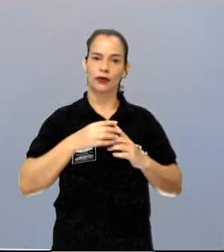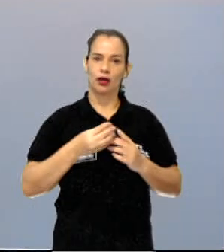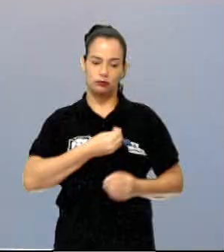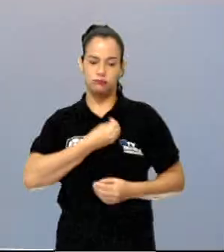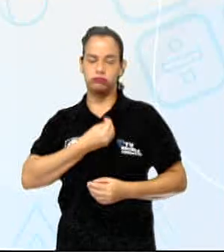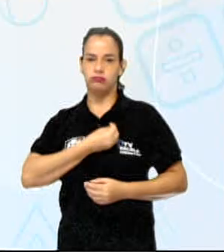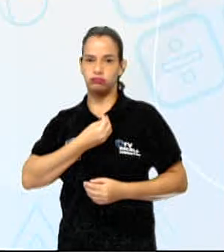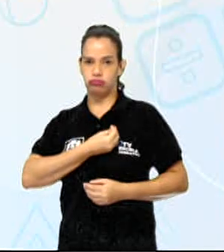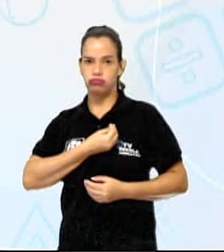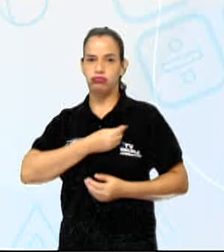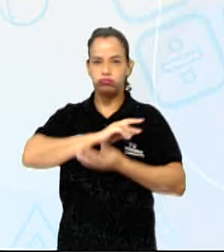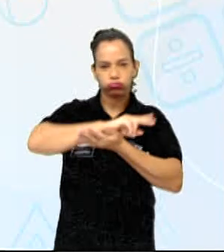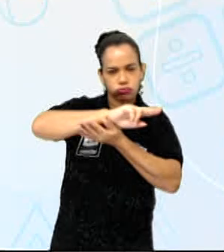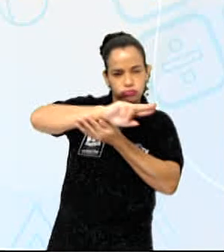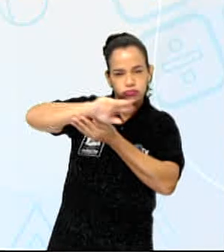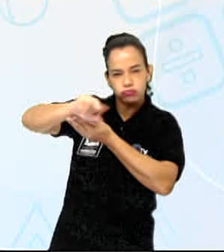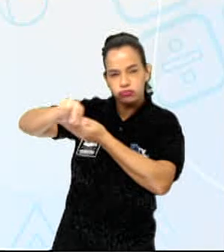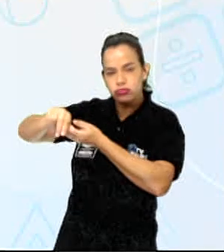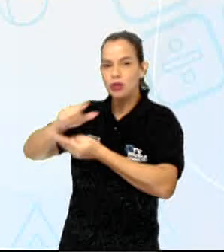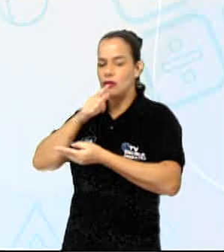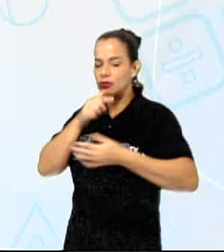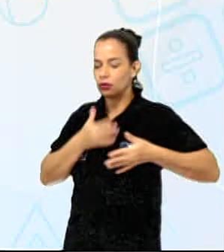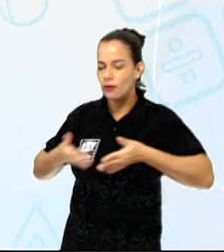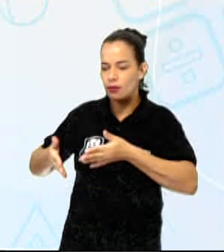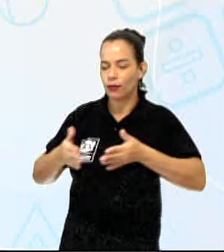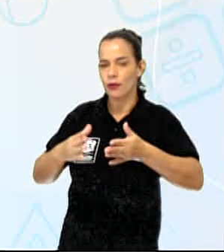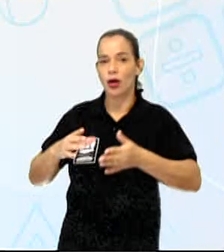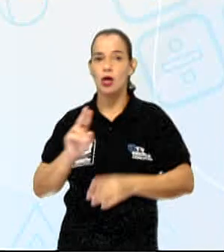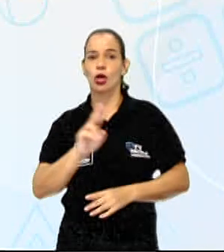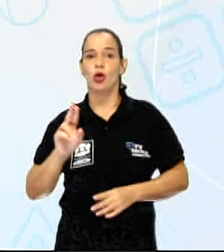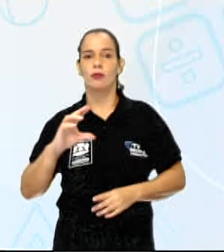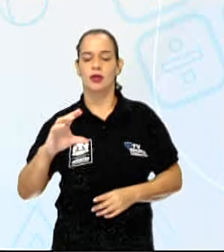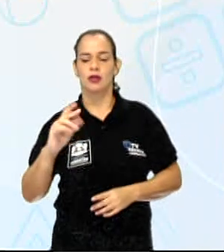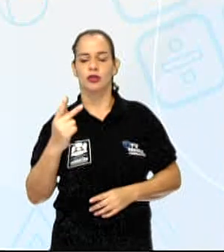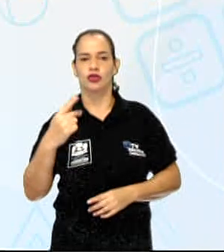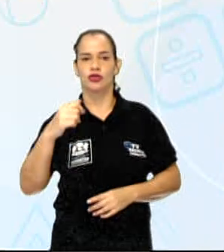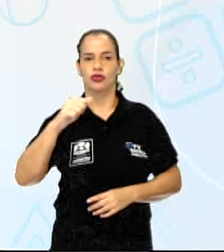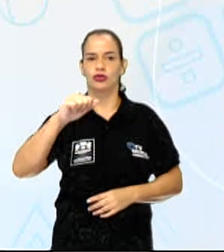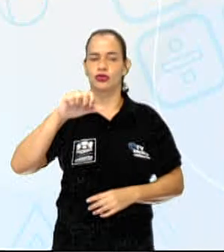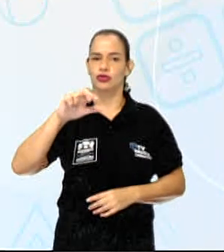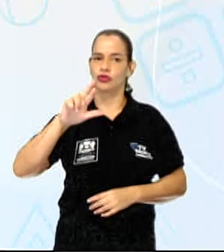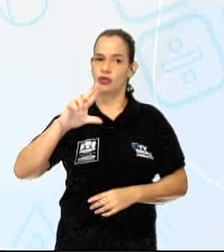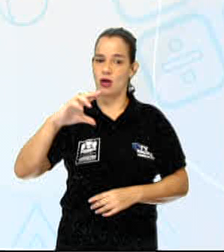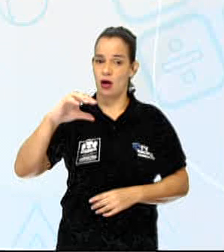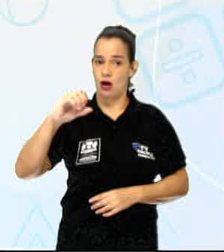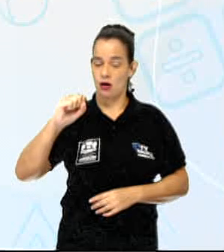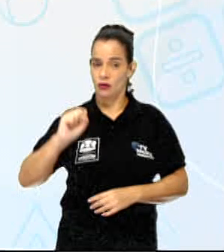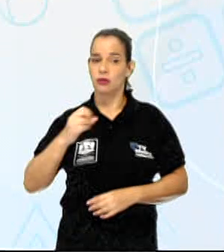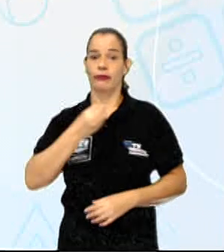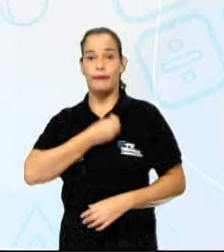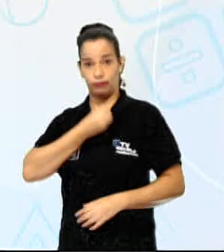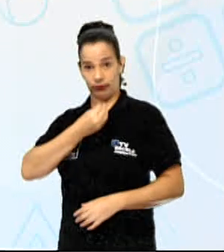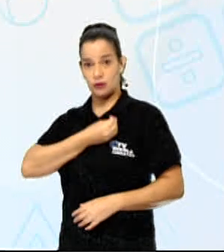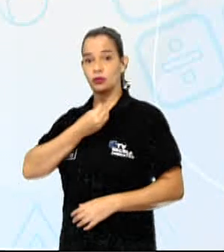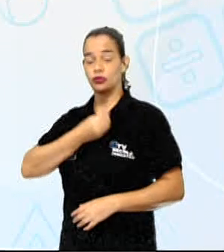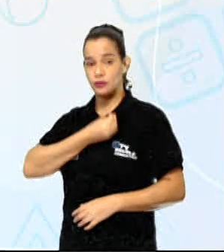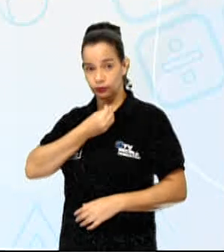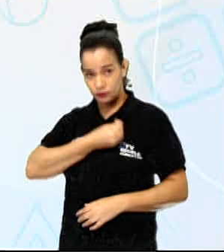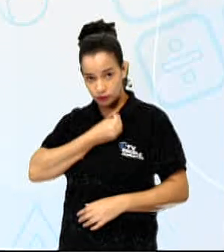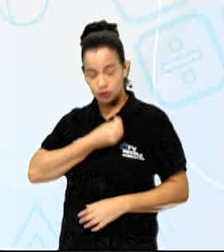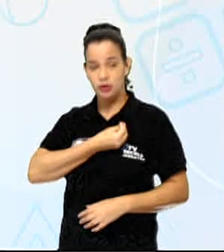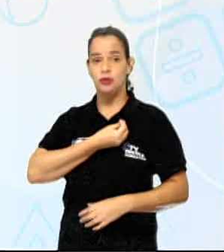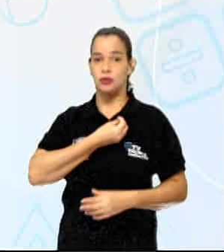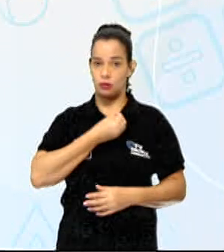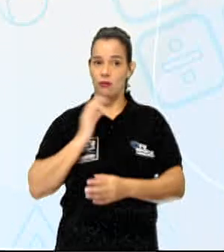regiões alagadas, que são conhecidas como charcos. Elas são ali fontes de vida, tanto para a vida